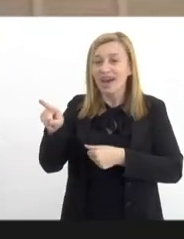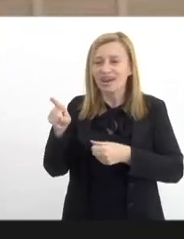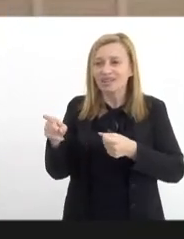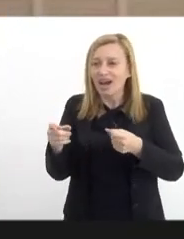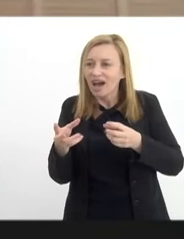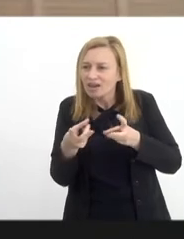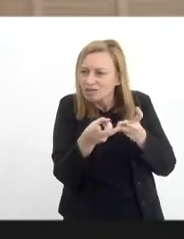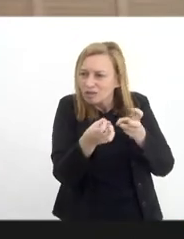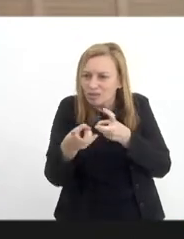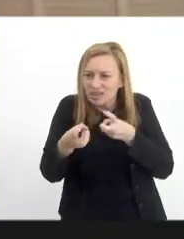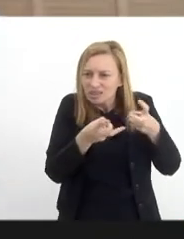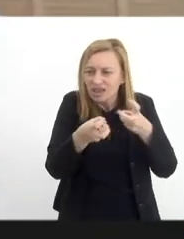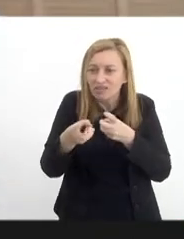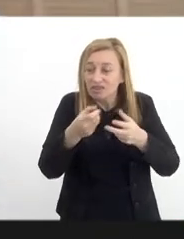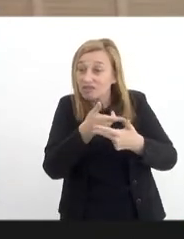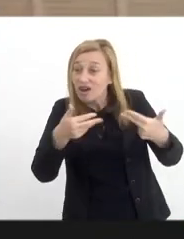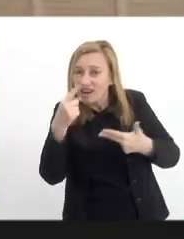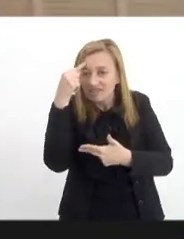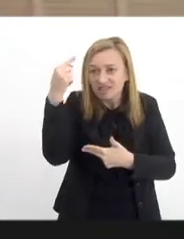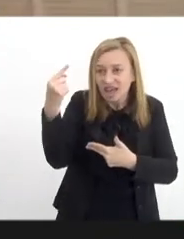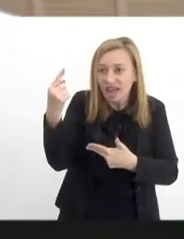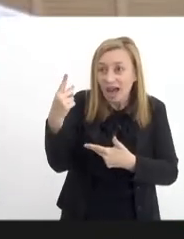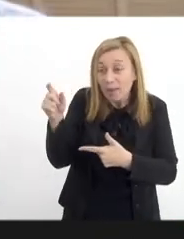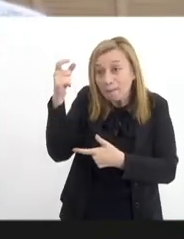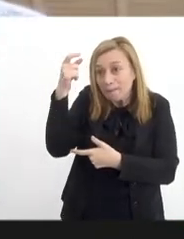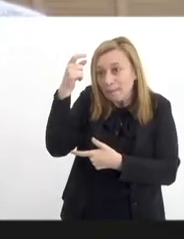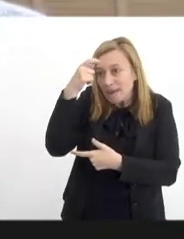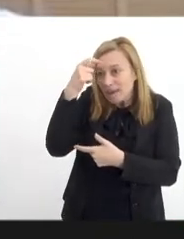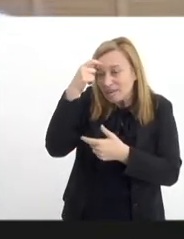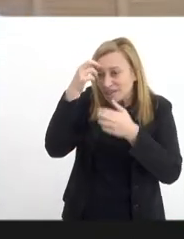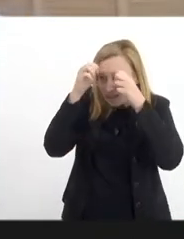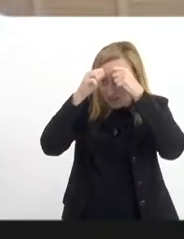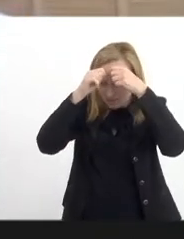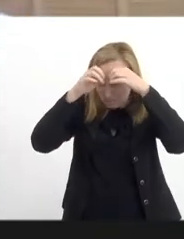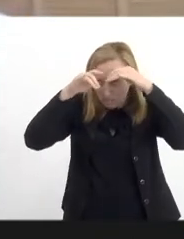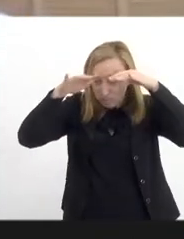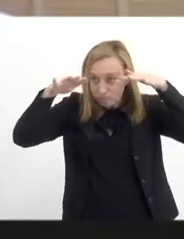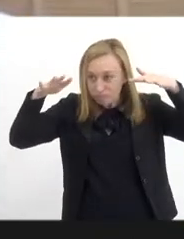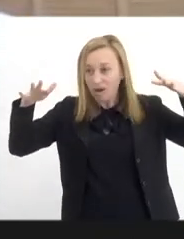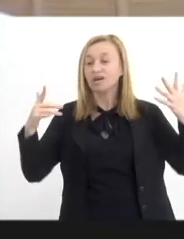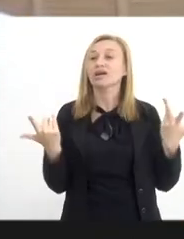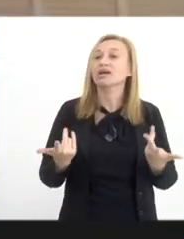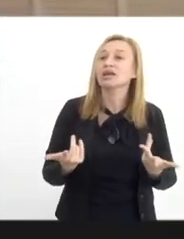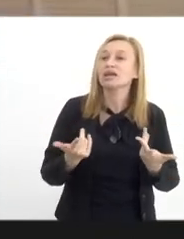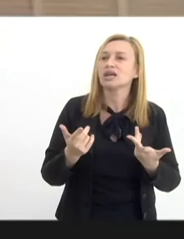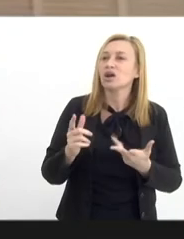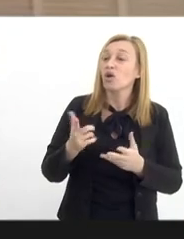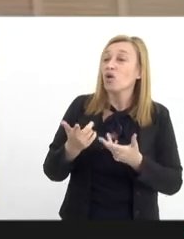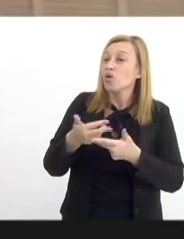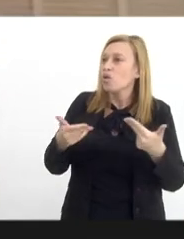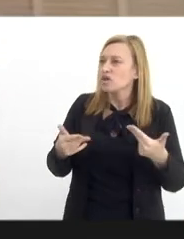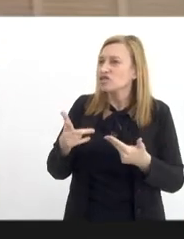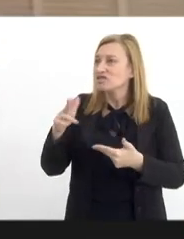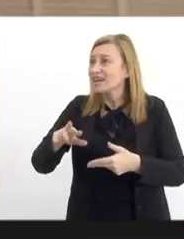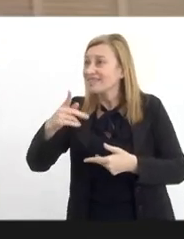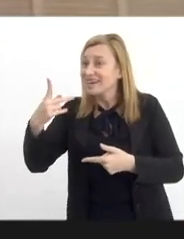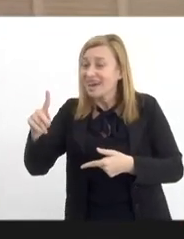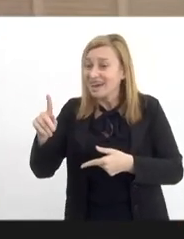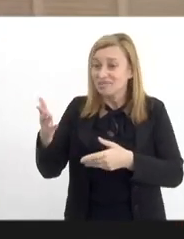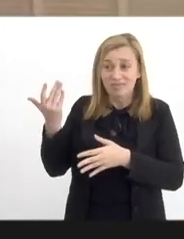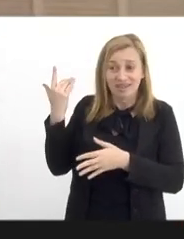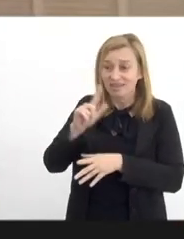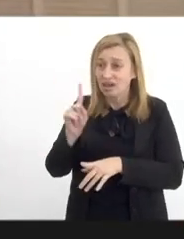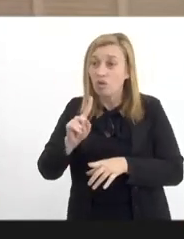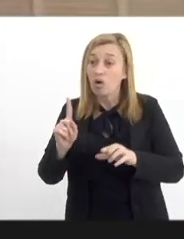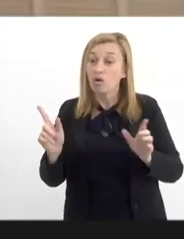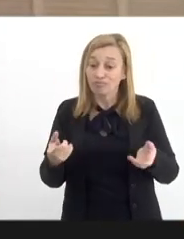ideias e vai, a mente dela, ela vai abrir para outros horizontes, coisas que ela não fazia, a dificuldade é um município